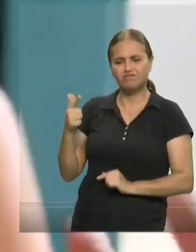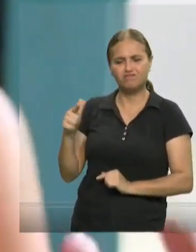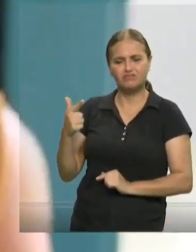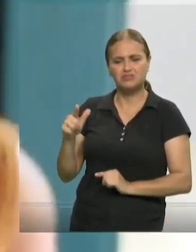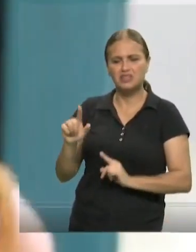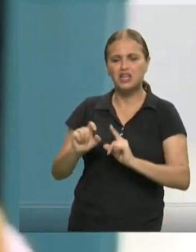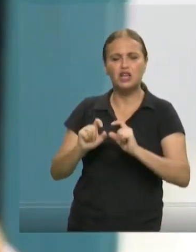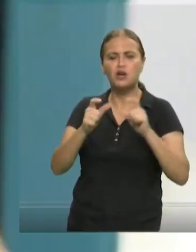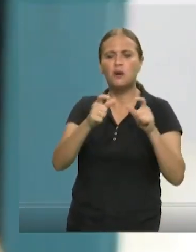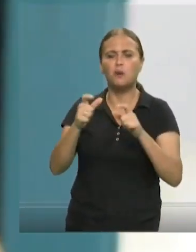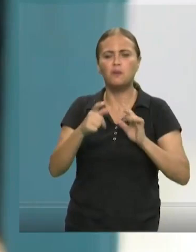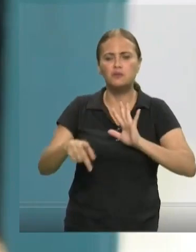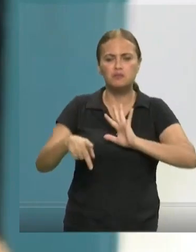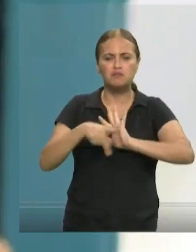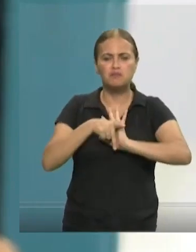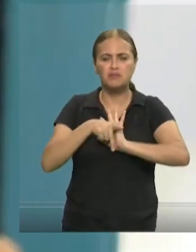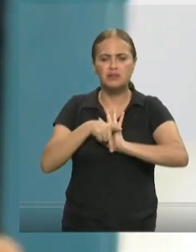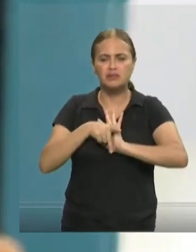eras num muro.